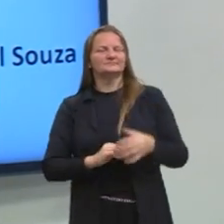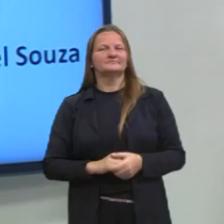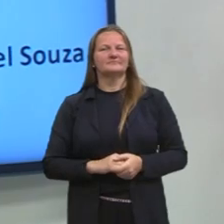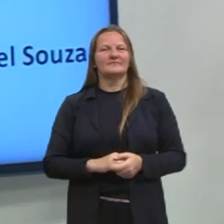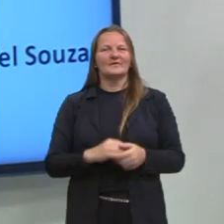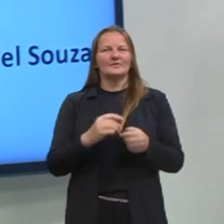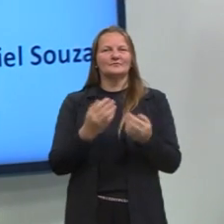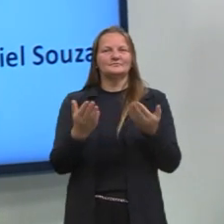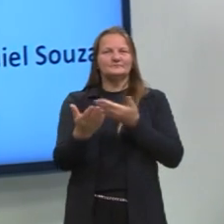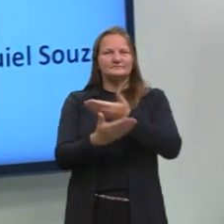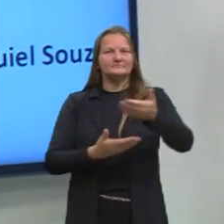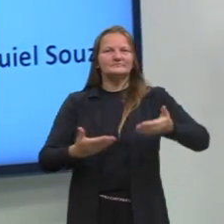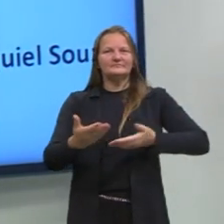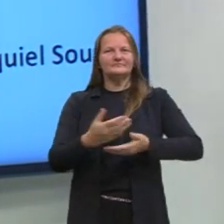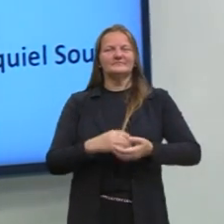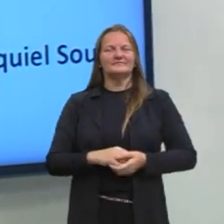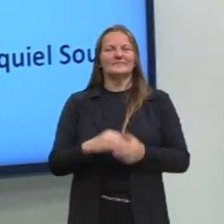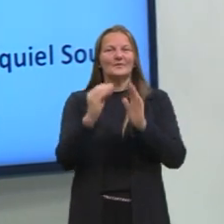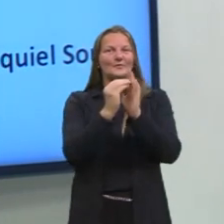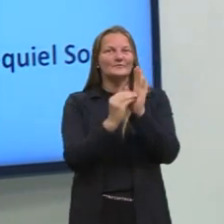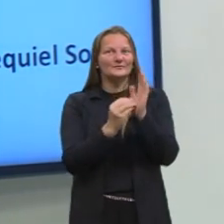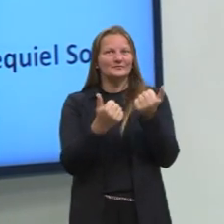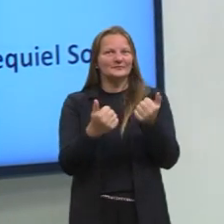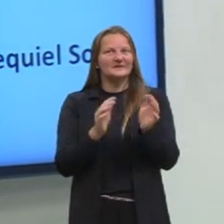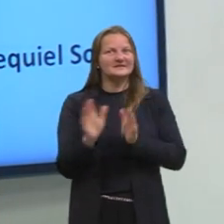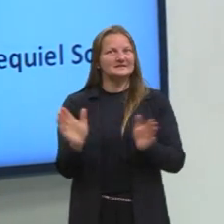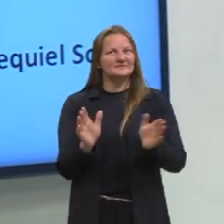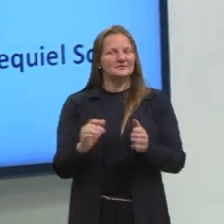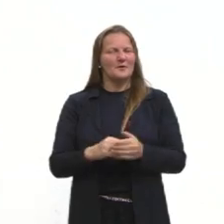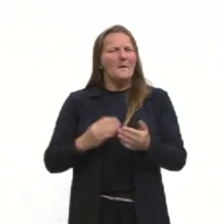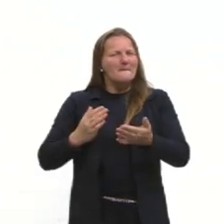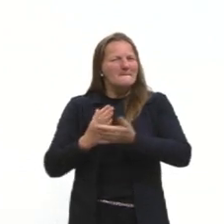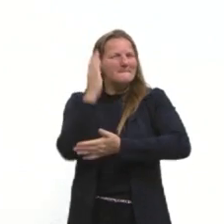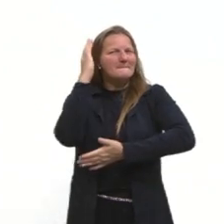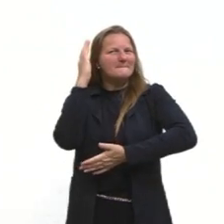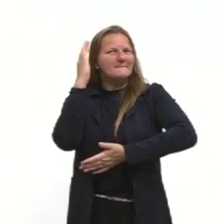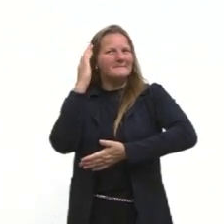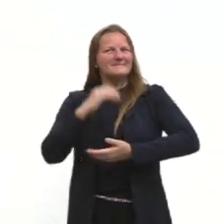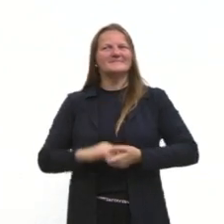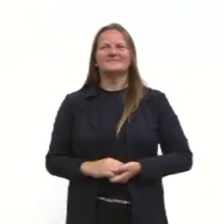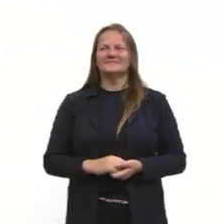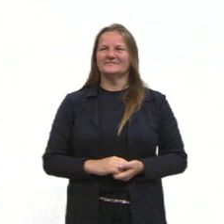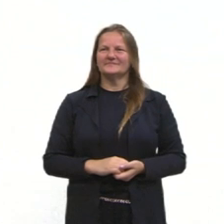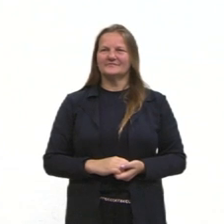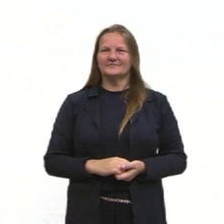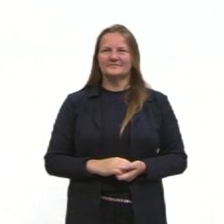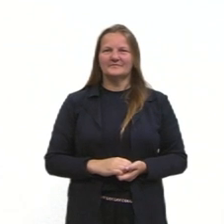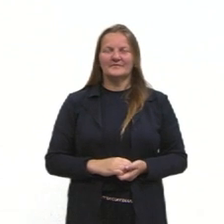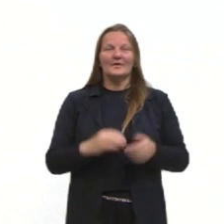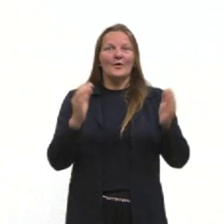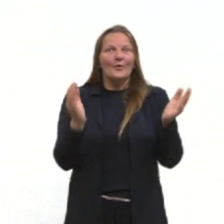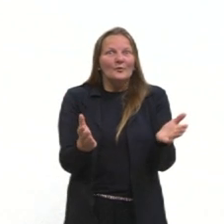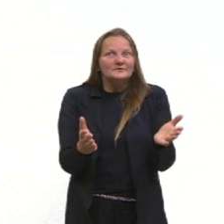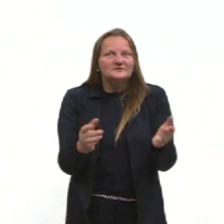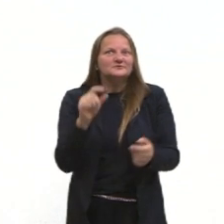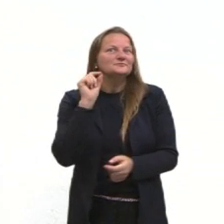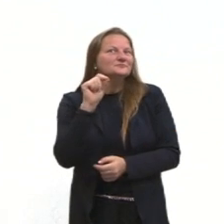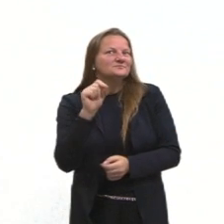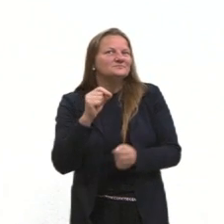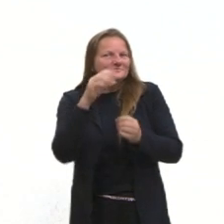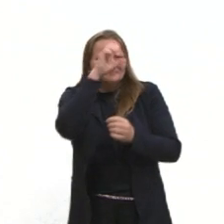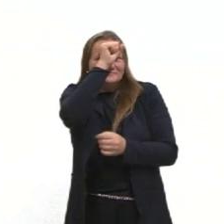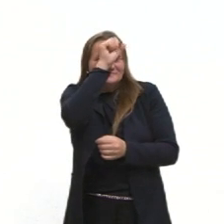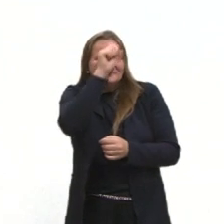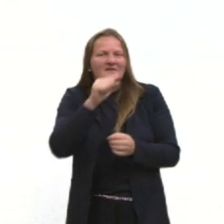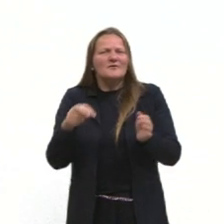te transmitir este conteúdo. Partiu passar? Então, pessoal, nós hoje vamos fazer